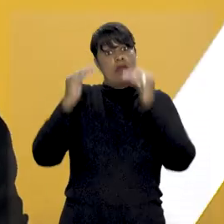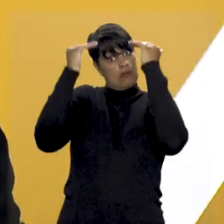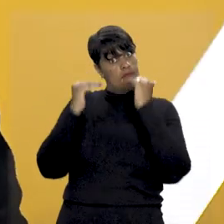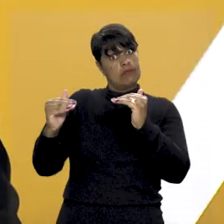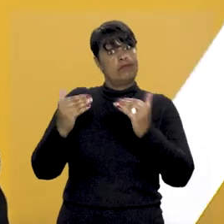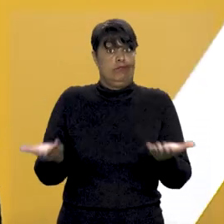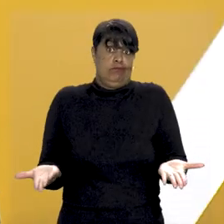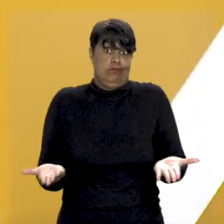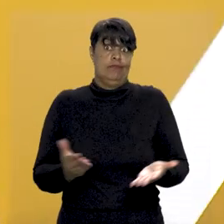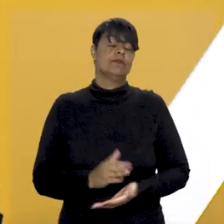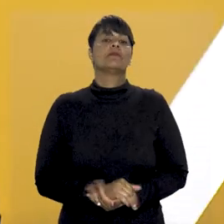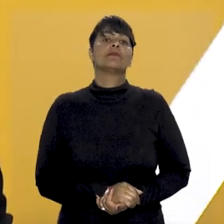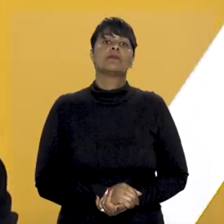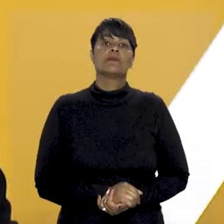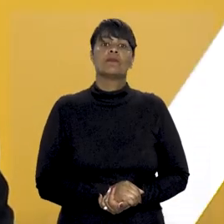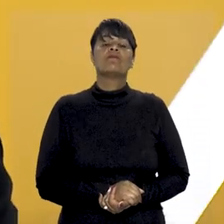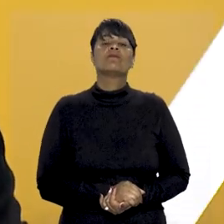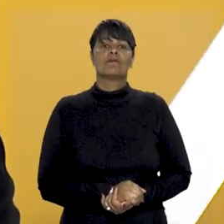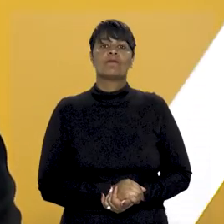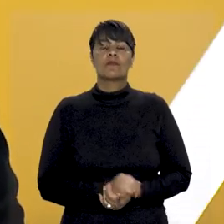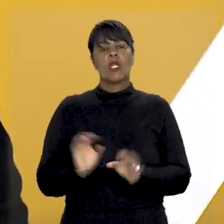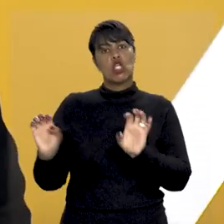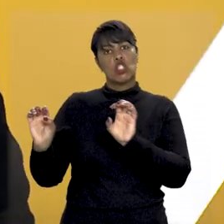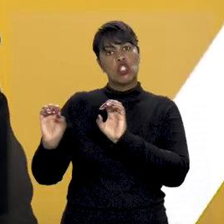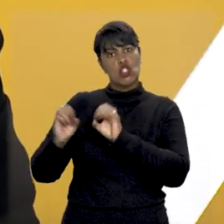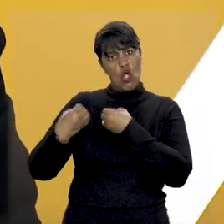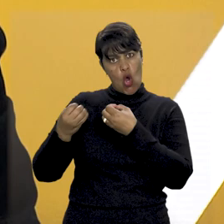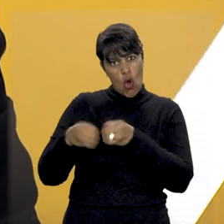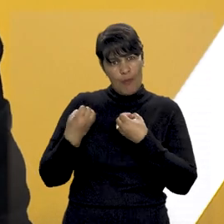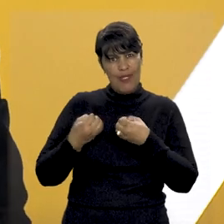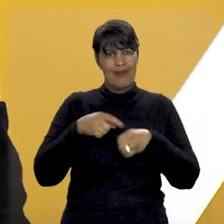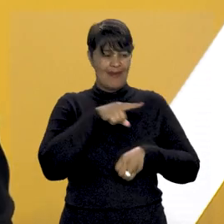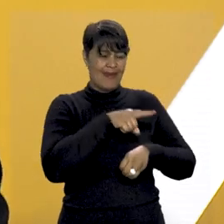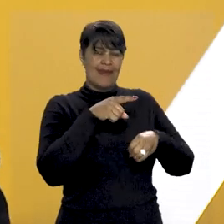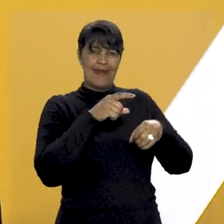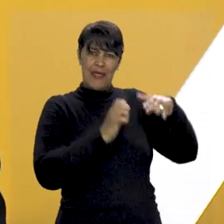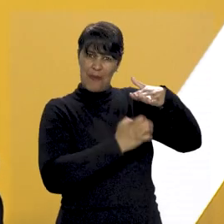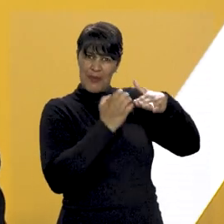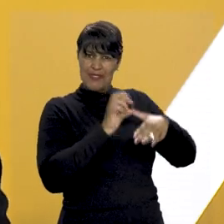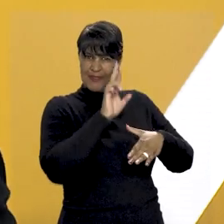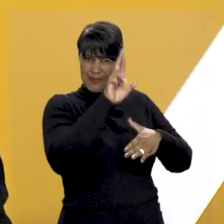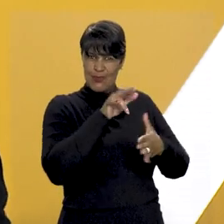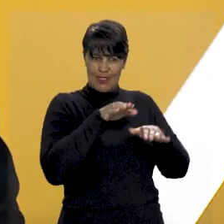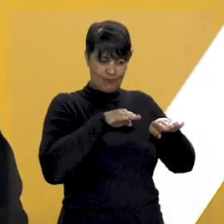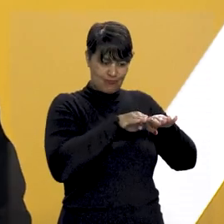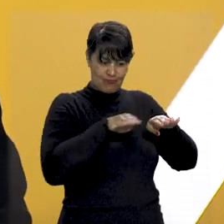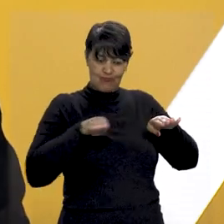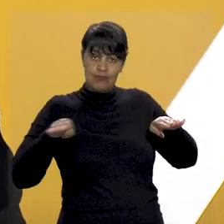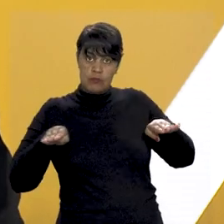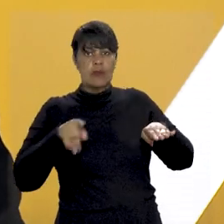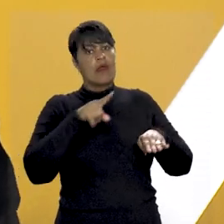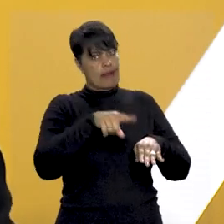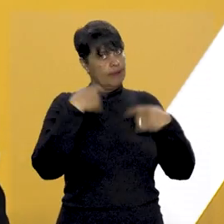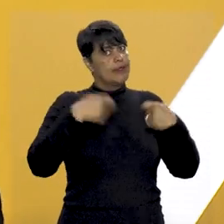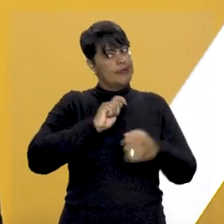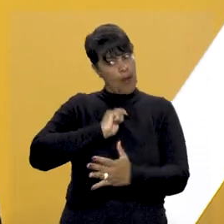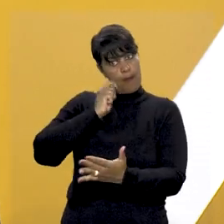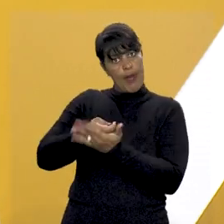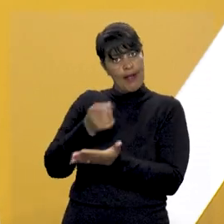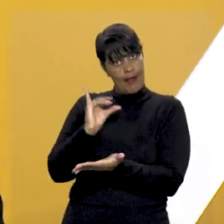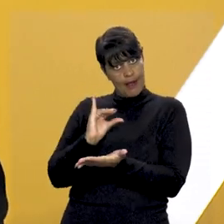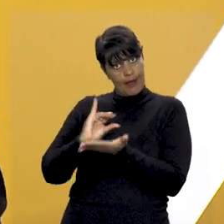Shopping Center e a empresa administradora de estacionamento são responsáveis por indenizar consumidor